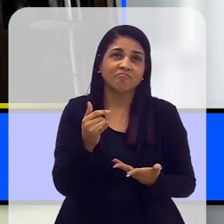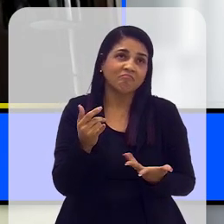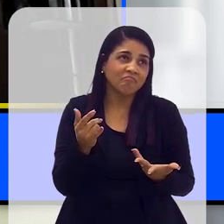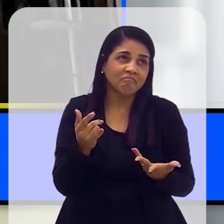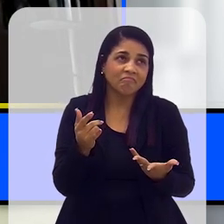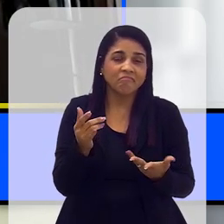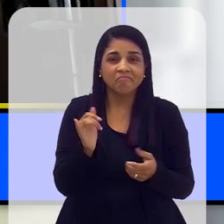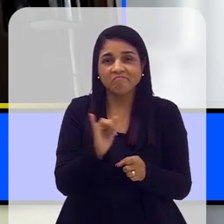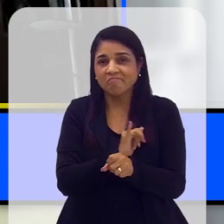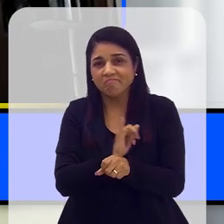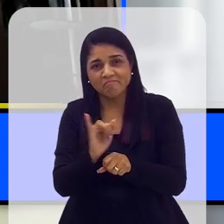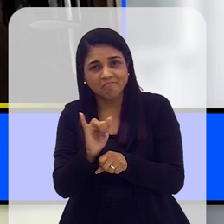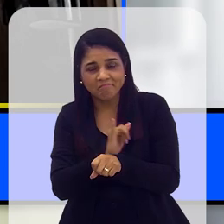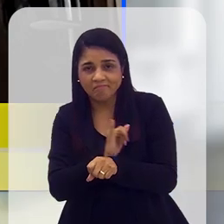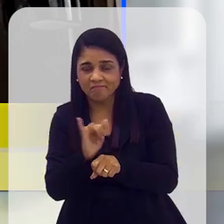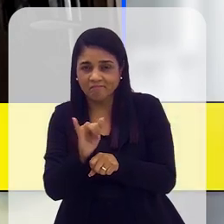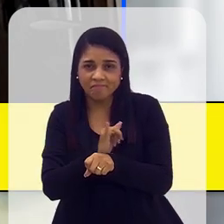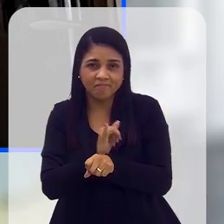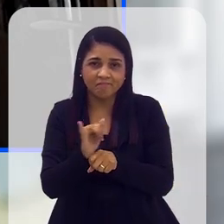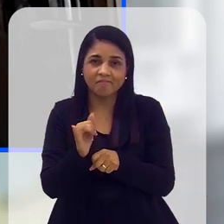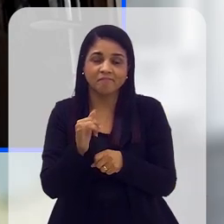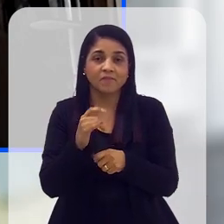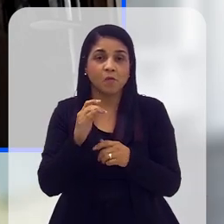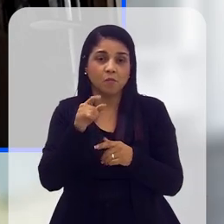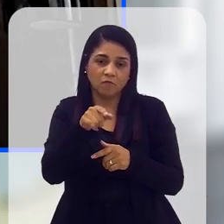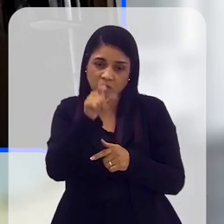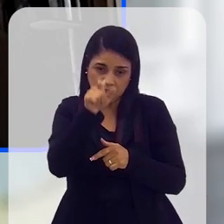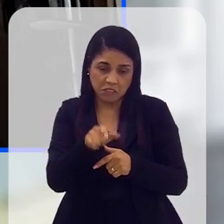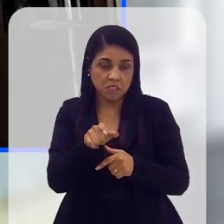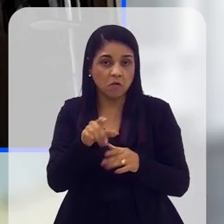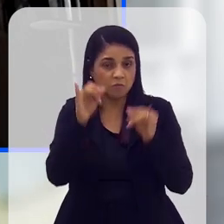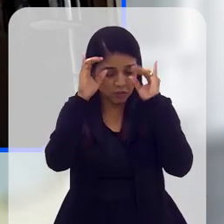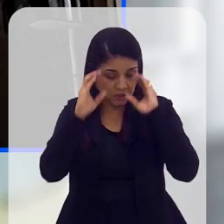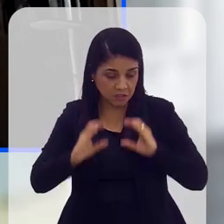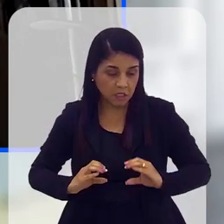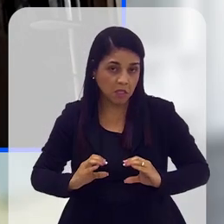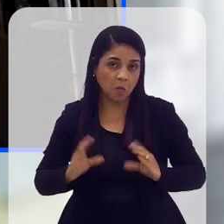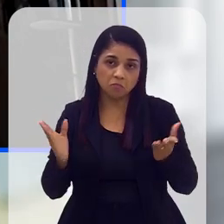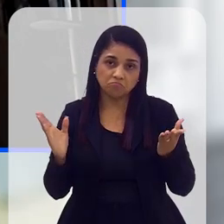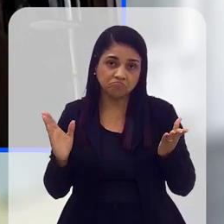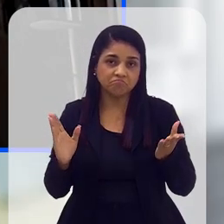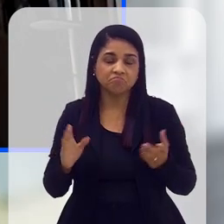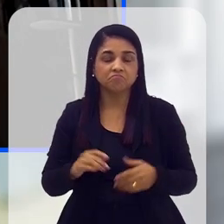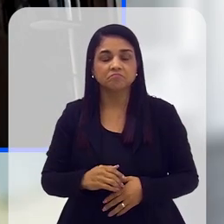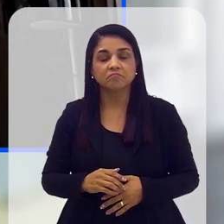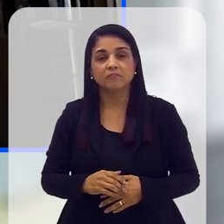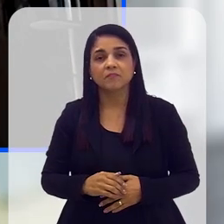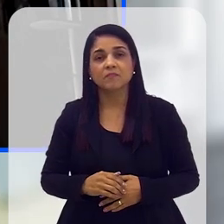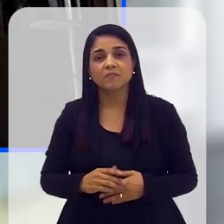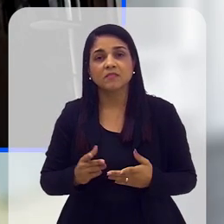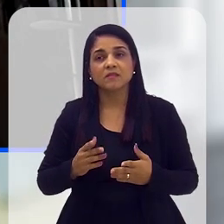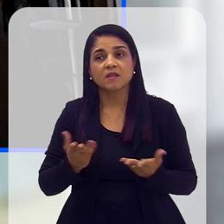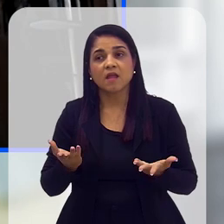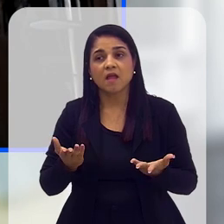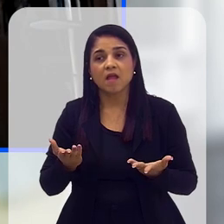existem diversas formas de você de alguma maneira intervir como cidadão, como pessoa,